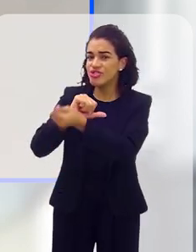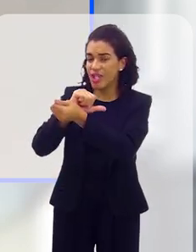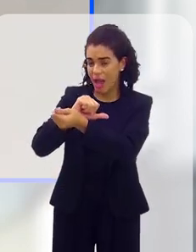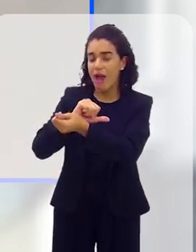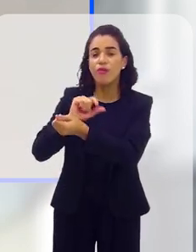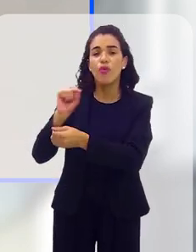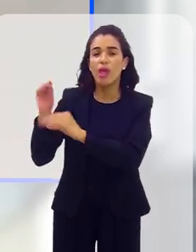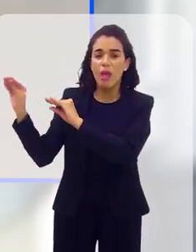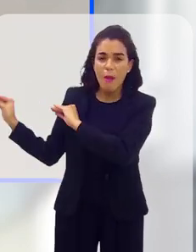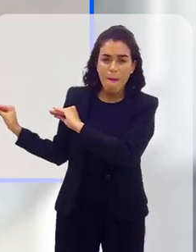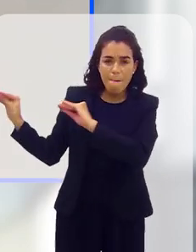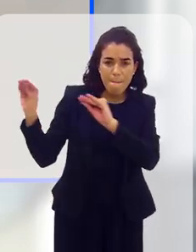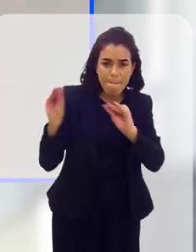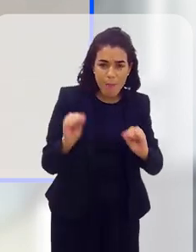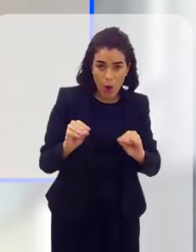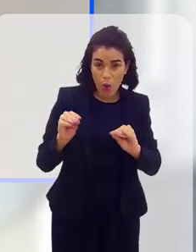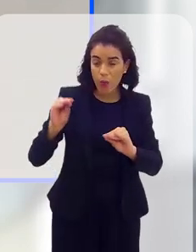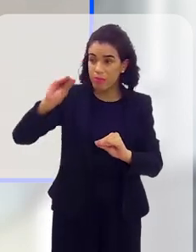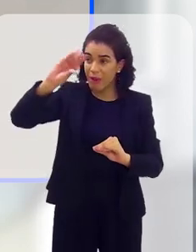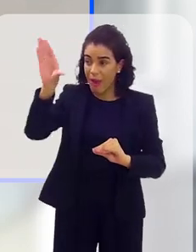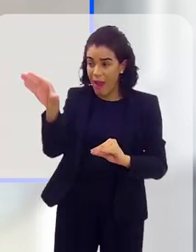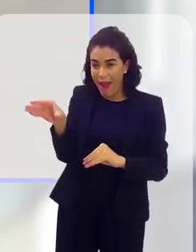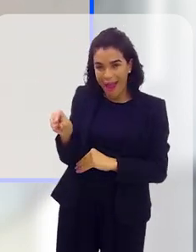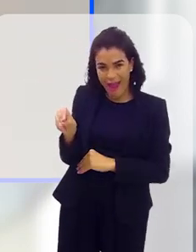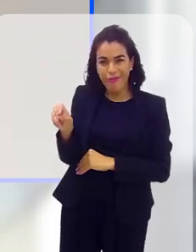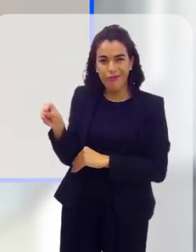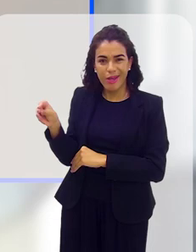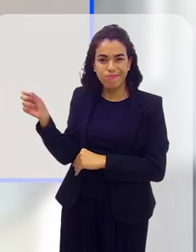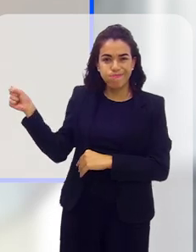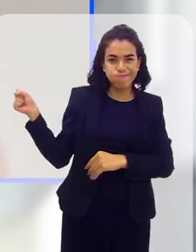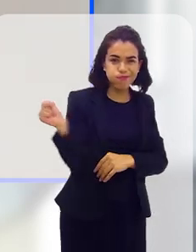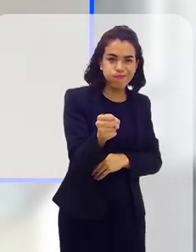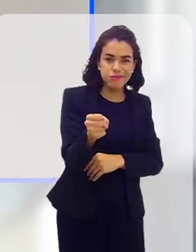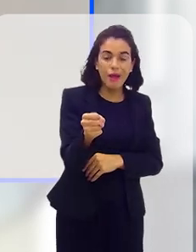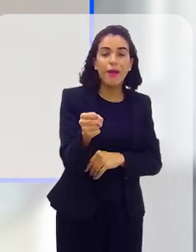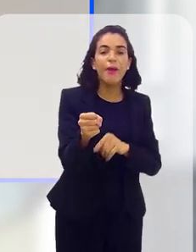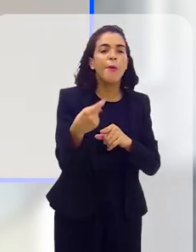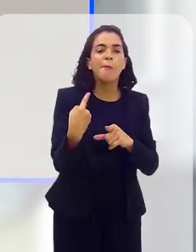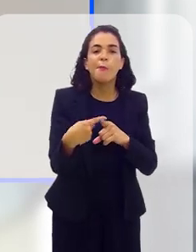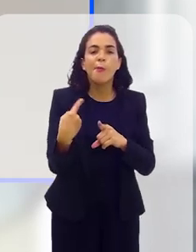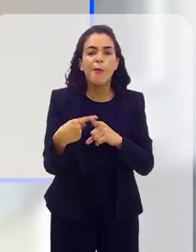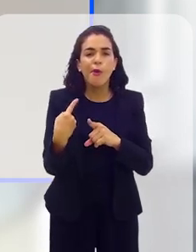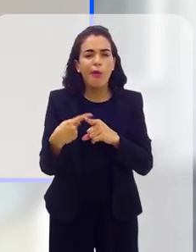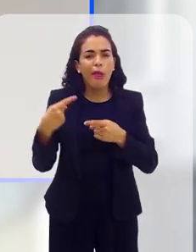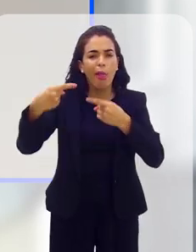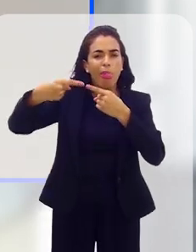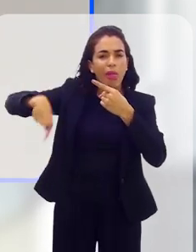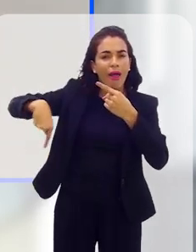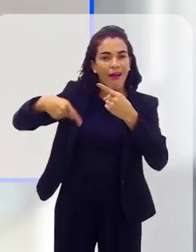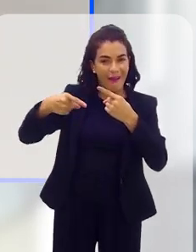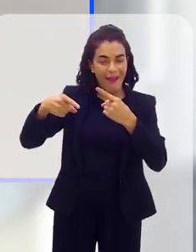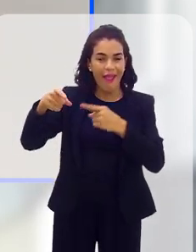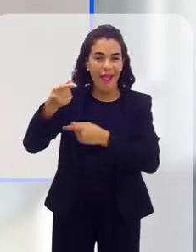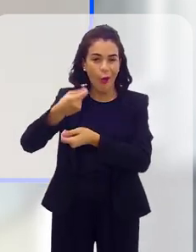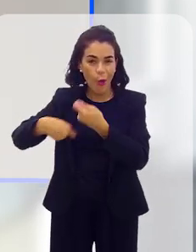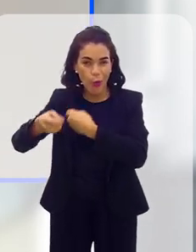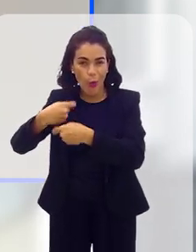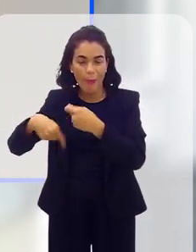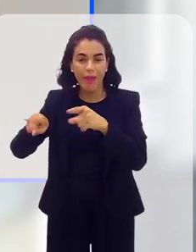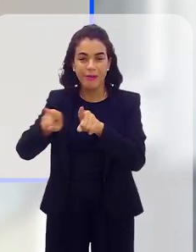pelo menos no Brasil, escravos negros que eram retirados do continente africano e trazidos para cá, porque essa desconexão